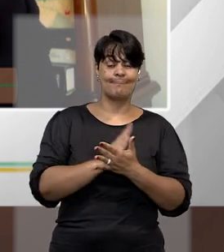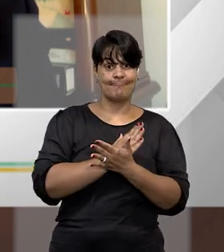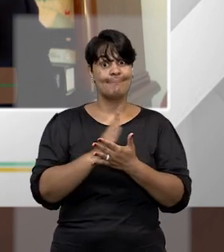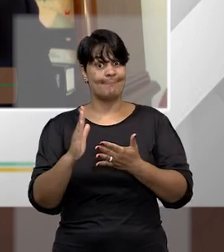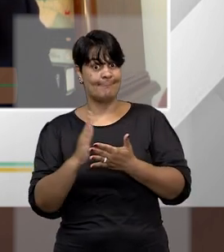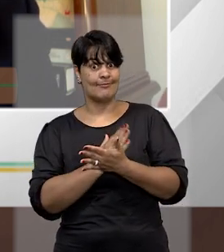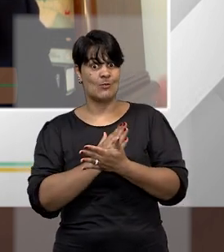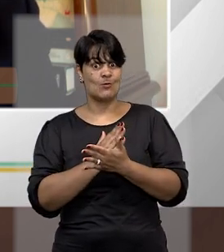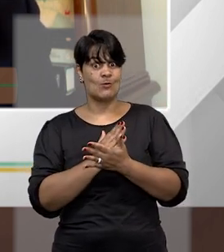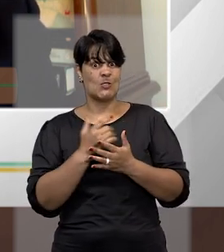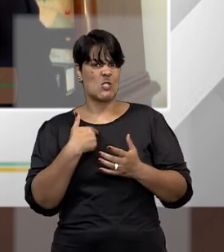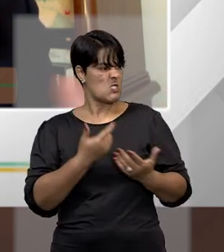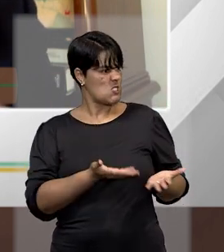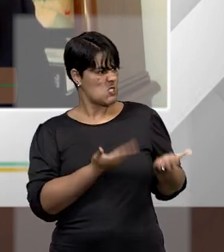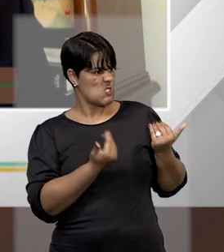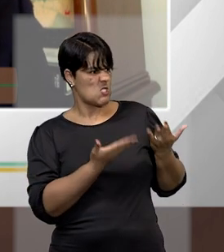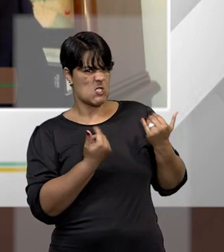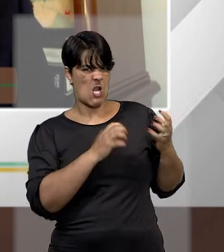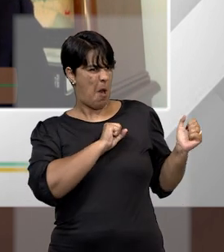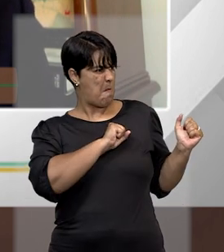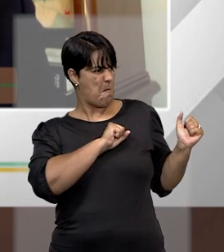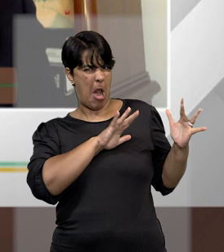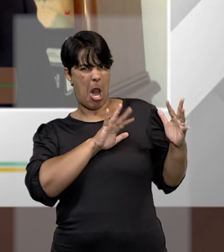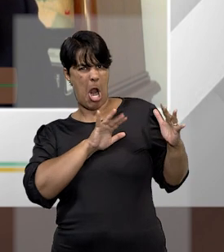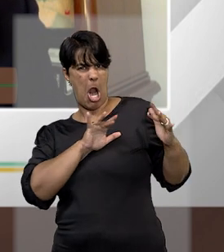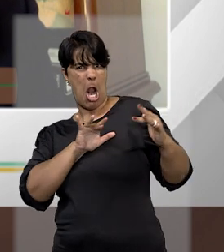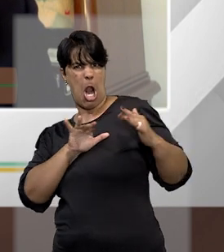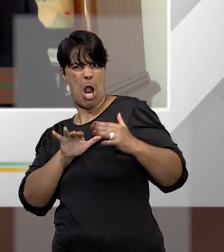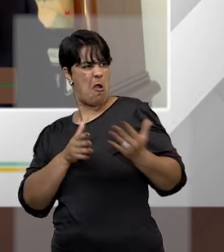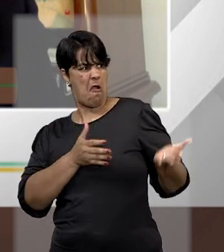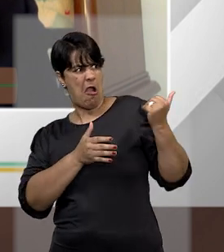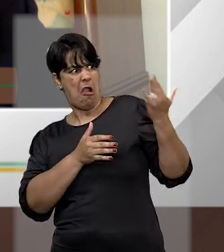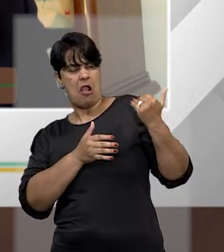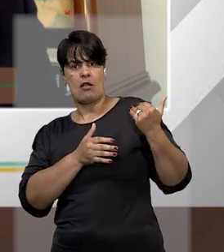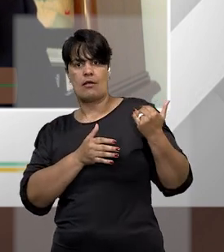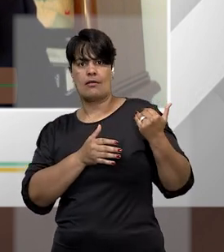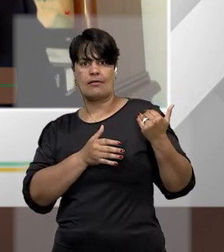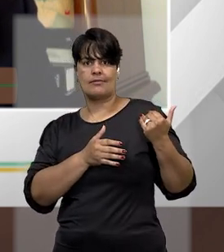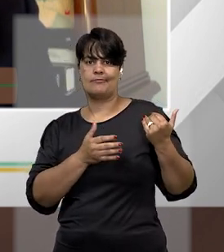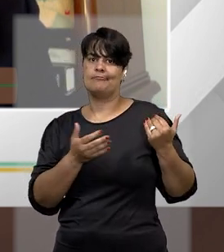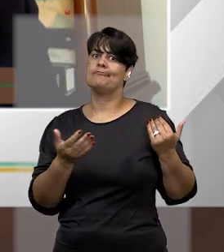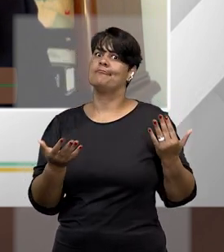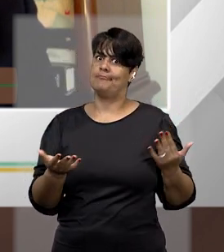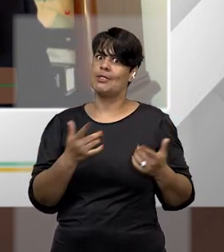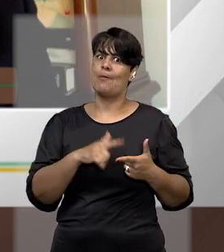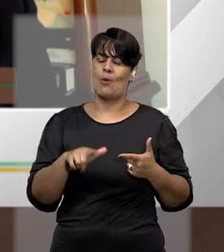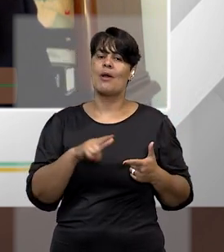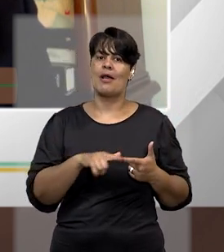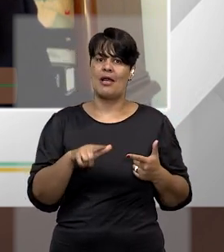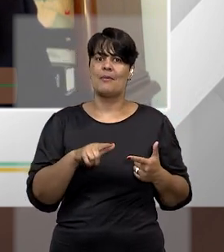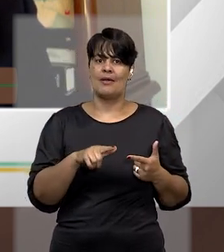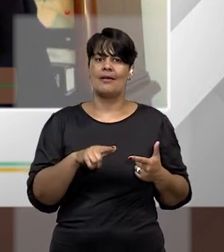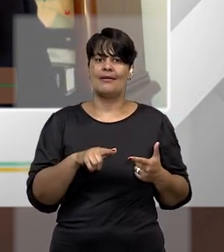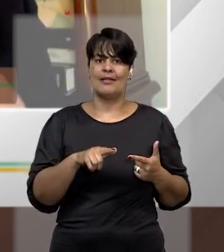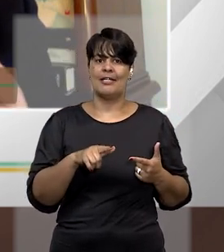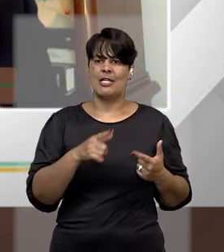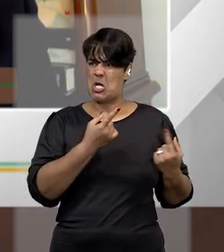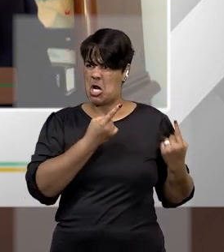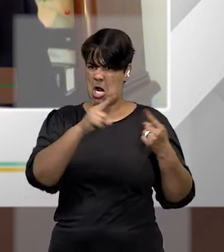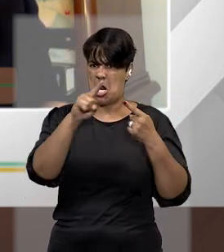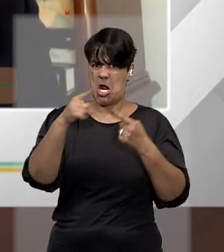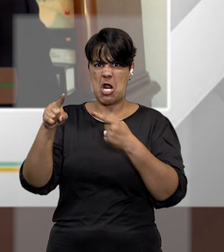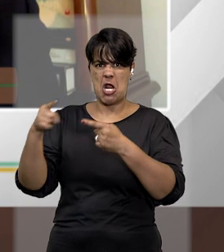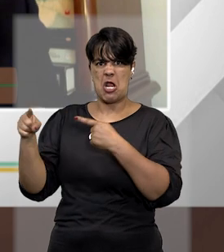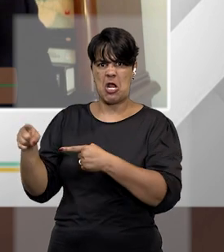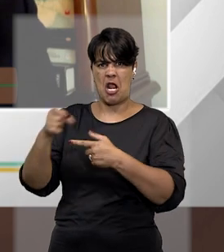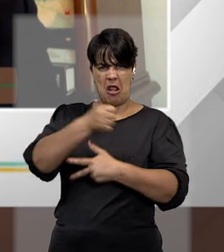cometerem os crimes de golpe de Estado, de atentado contra os poderes. Esse